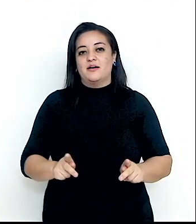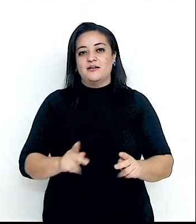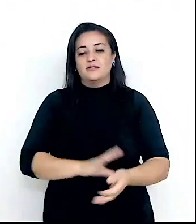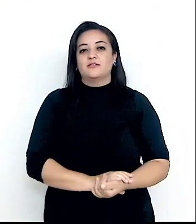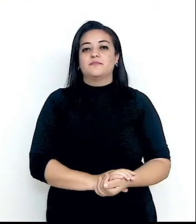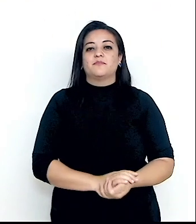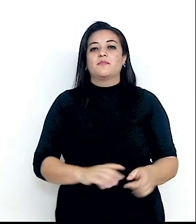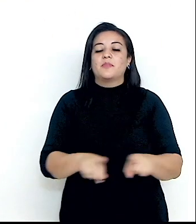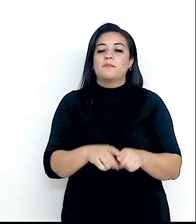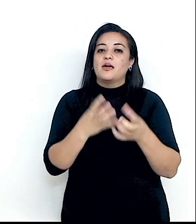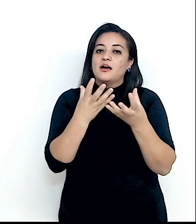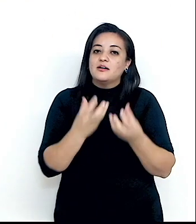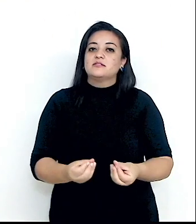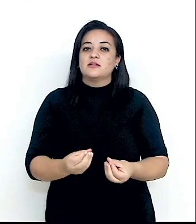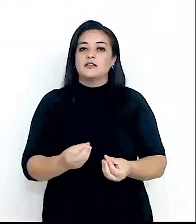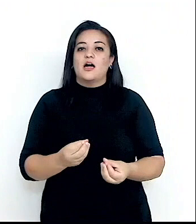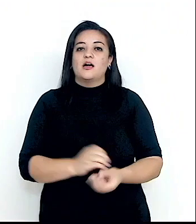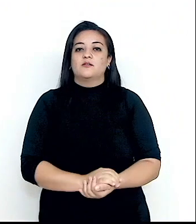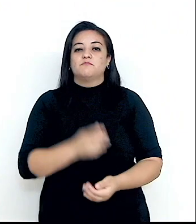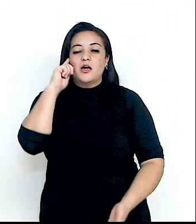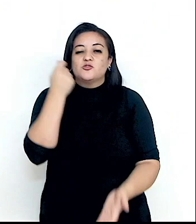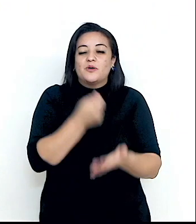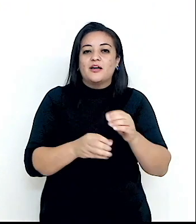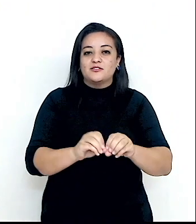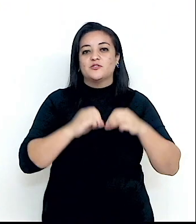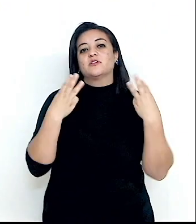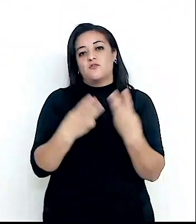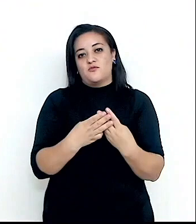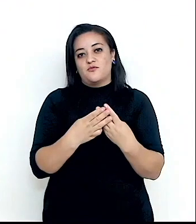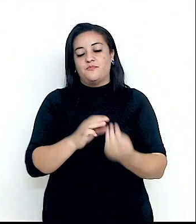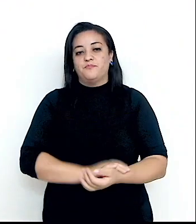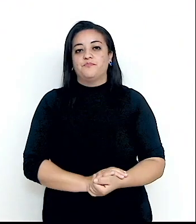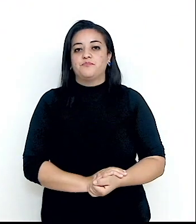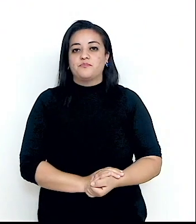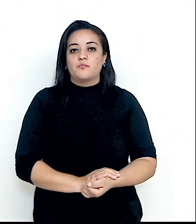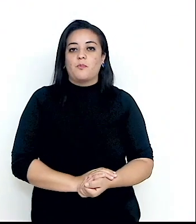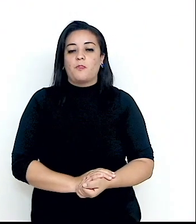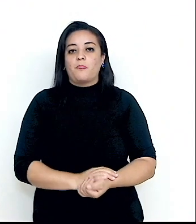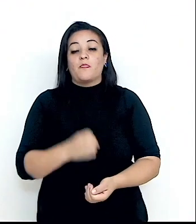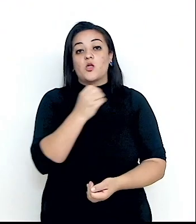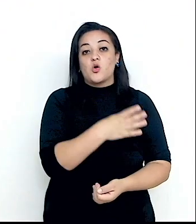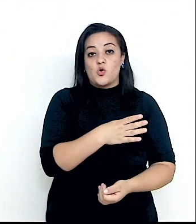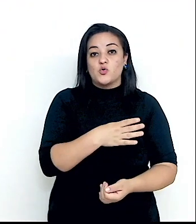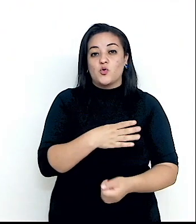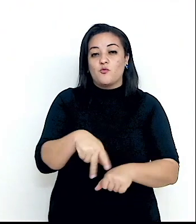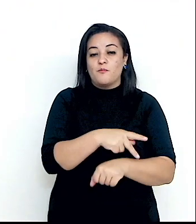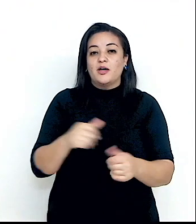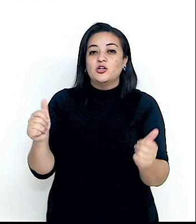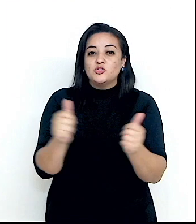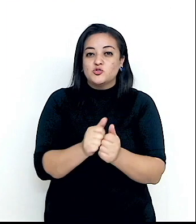e aceitar as obrigações das Nações Unidas. Um novo membro é aceito pela